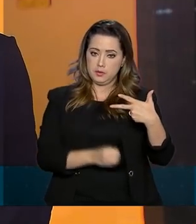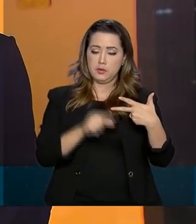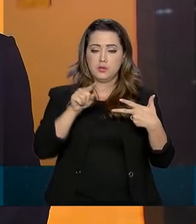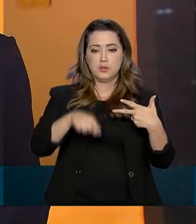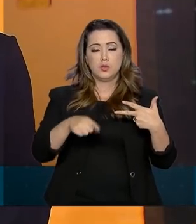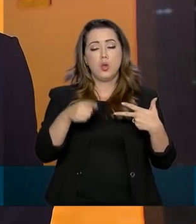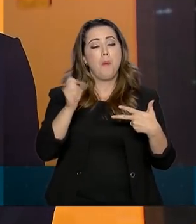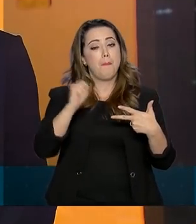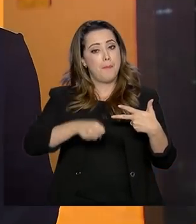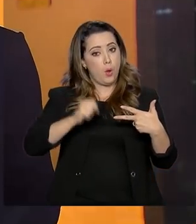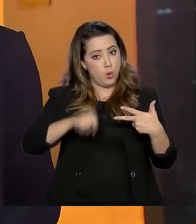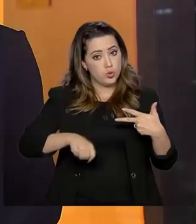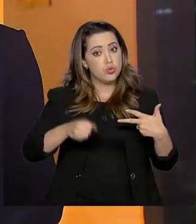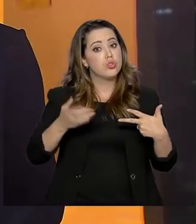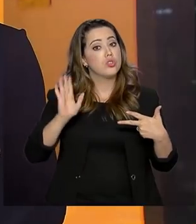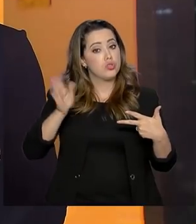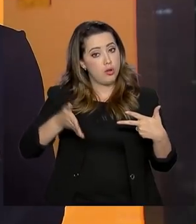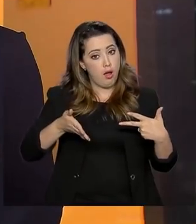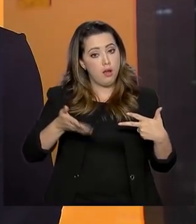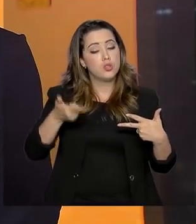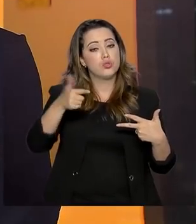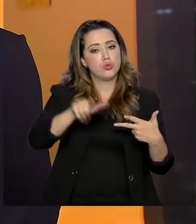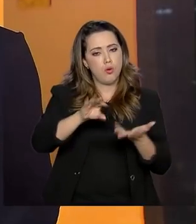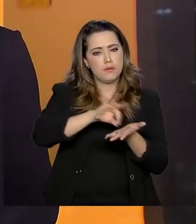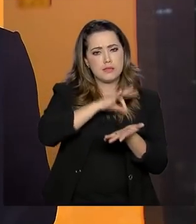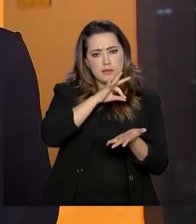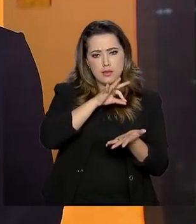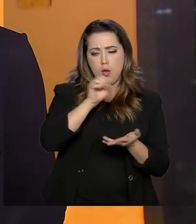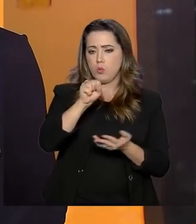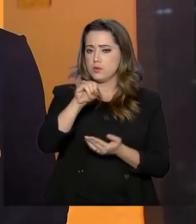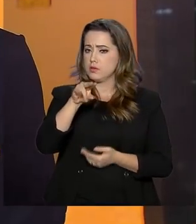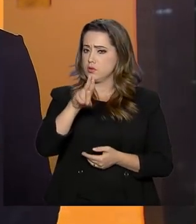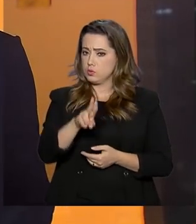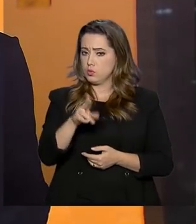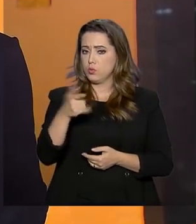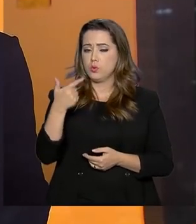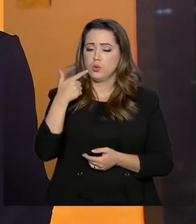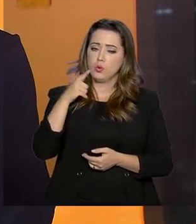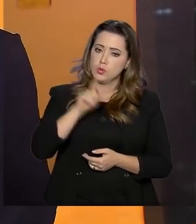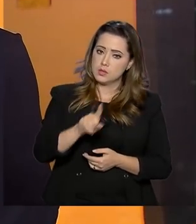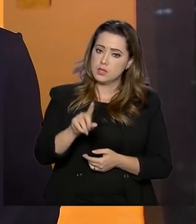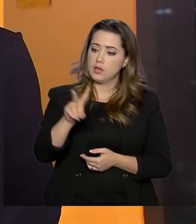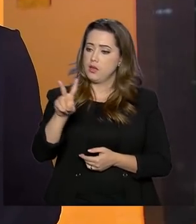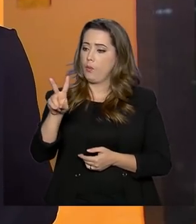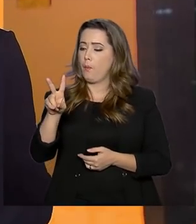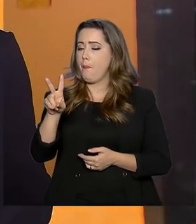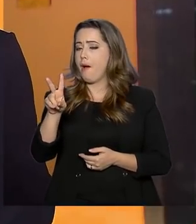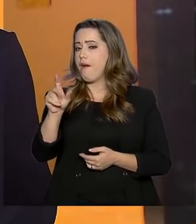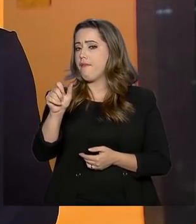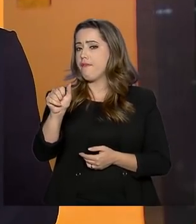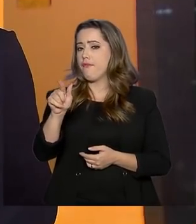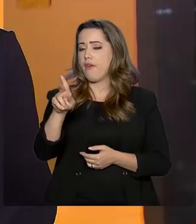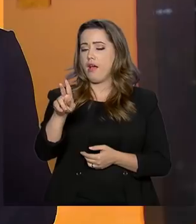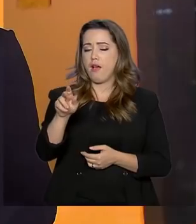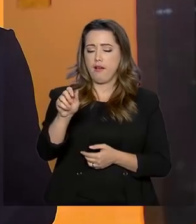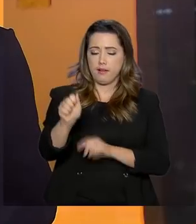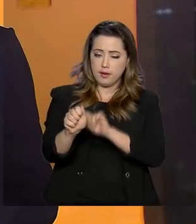Ensino Médio, podem ainda se inscrever no SISU e tentar concorrer a uma vaga no